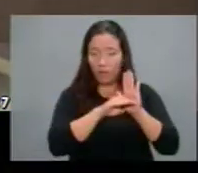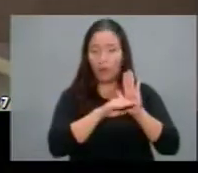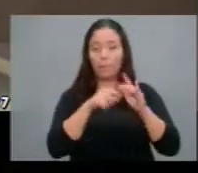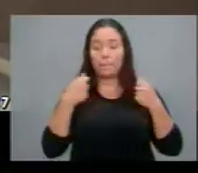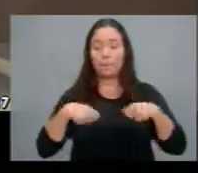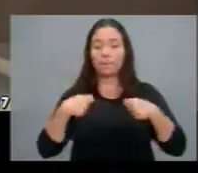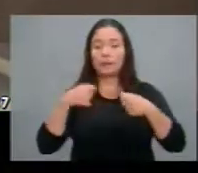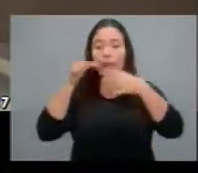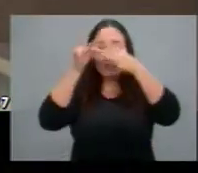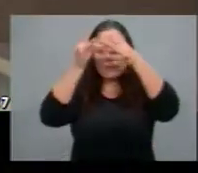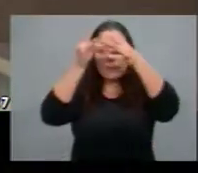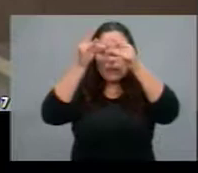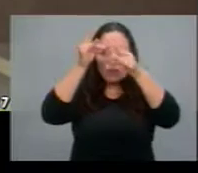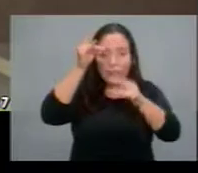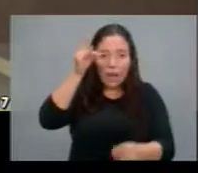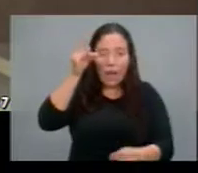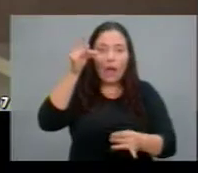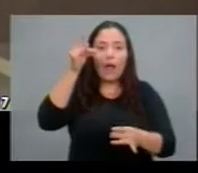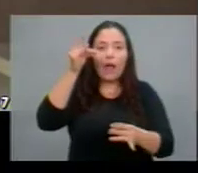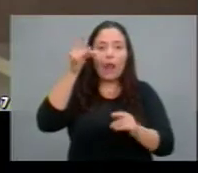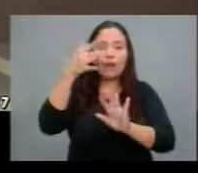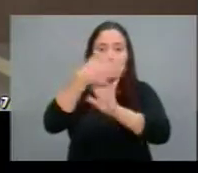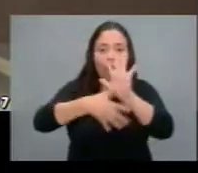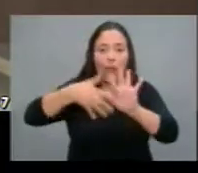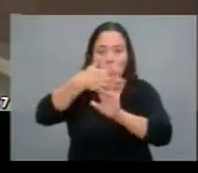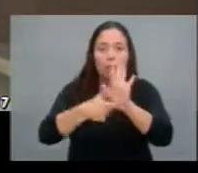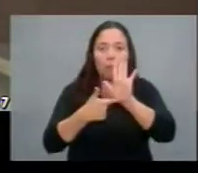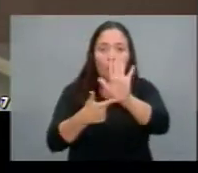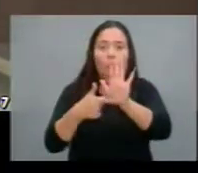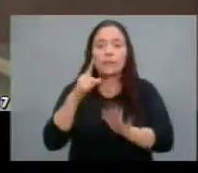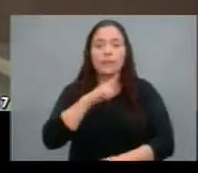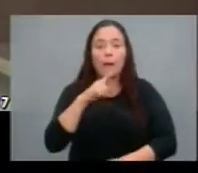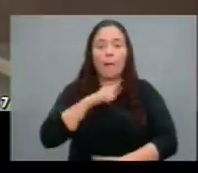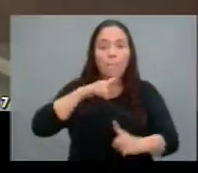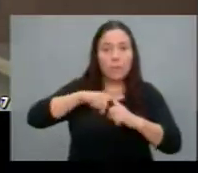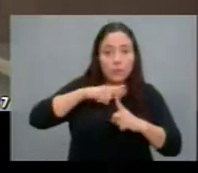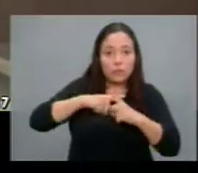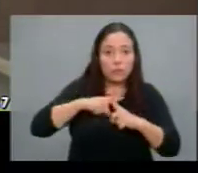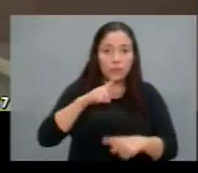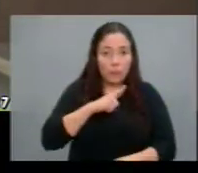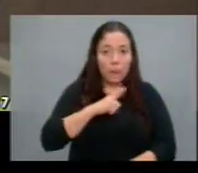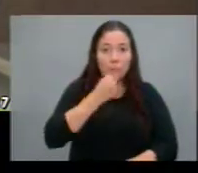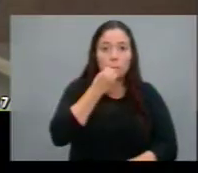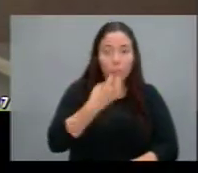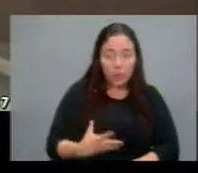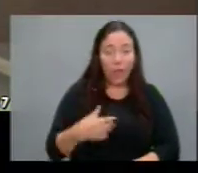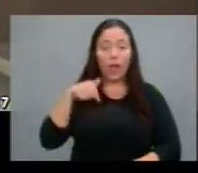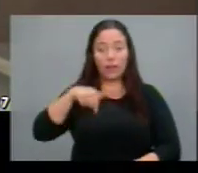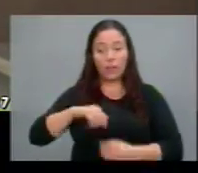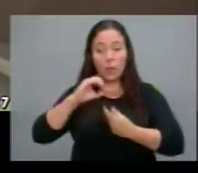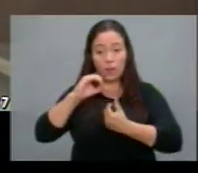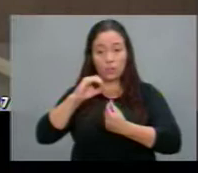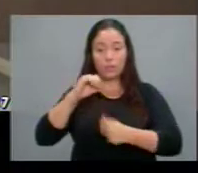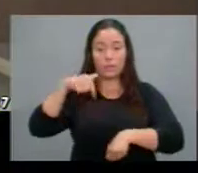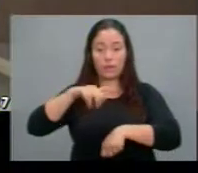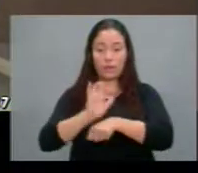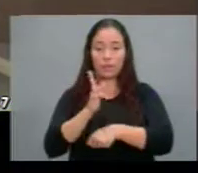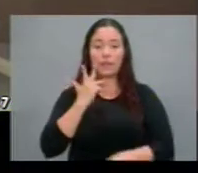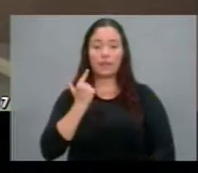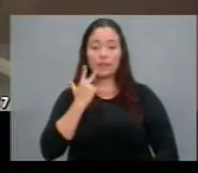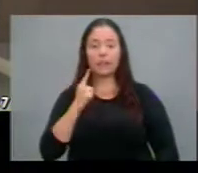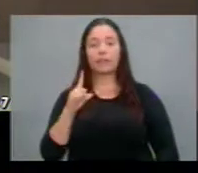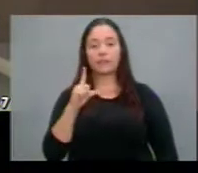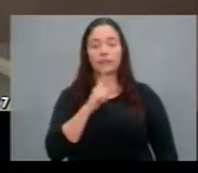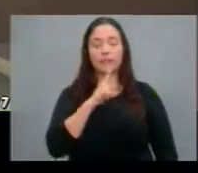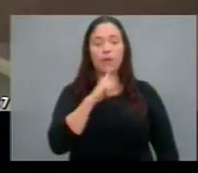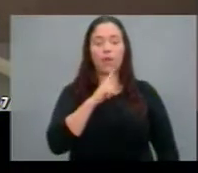detalhamento do impacto positivo o orçamento do estado do Ceará ele traz em um